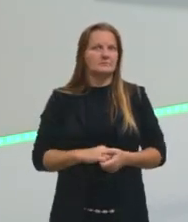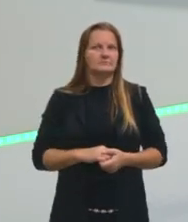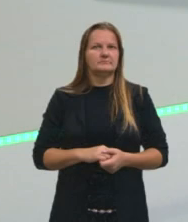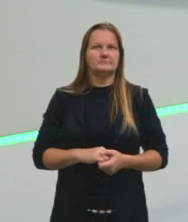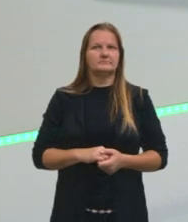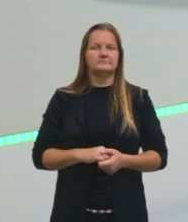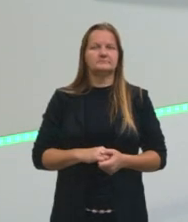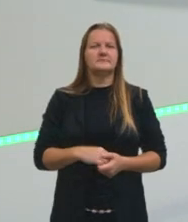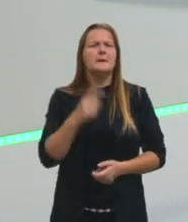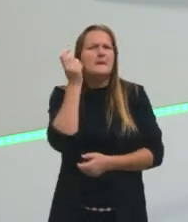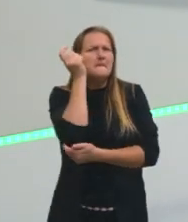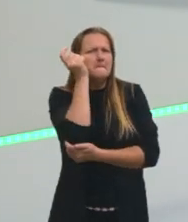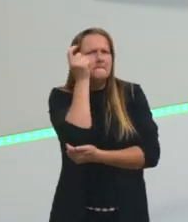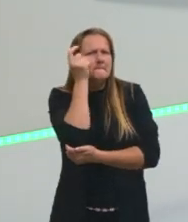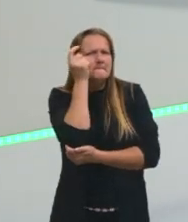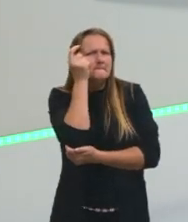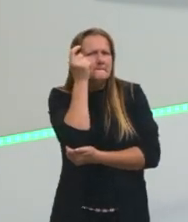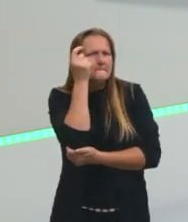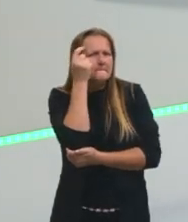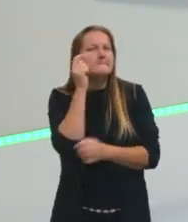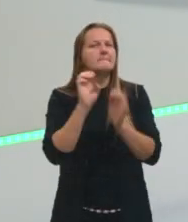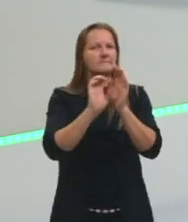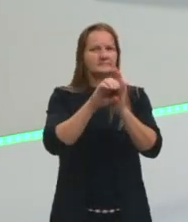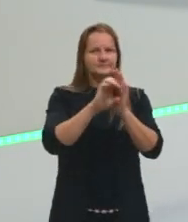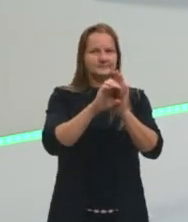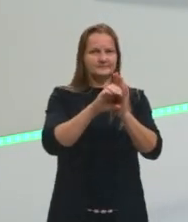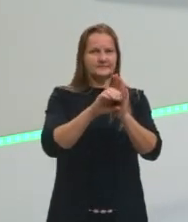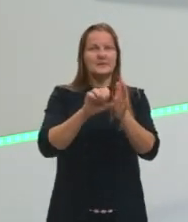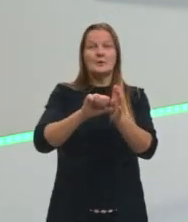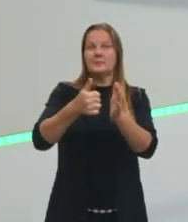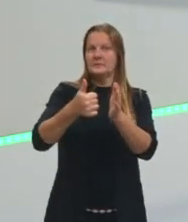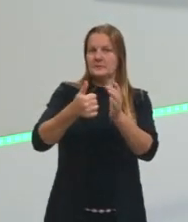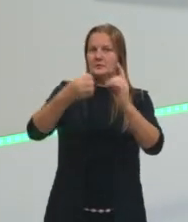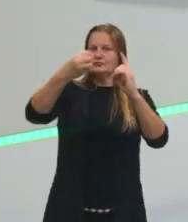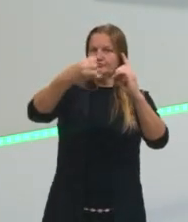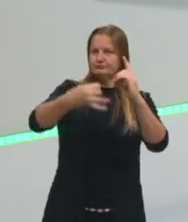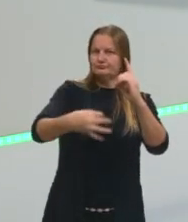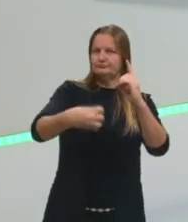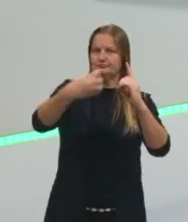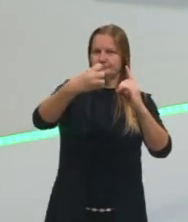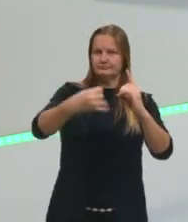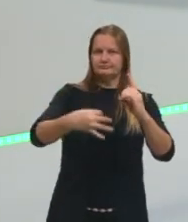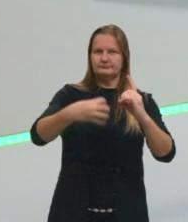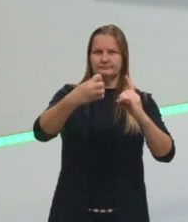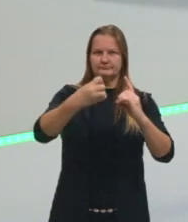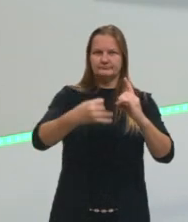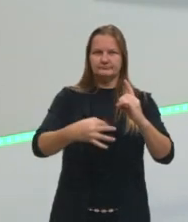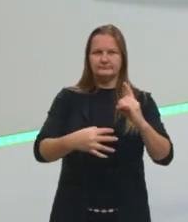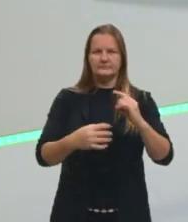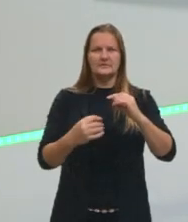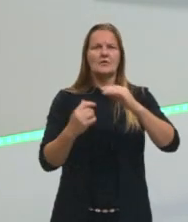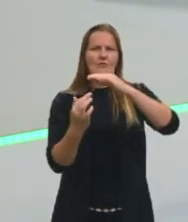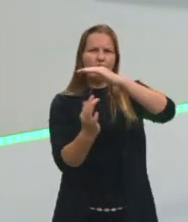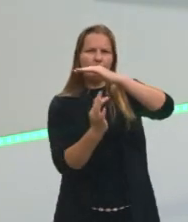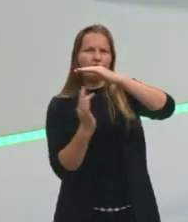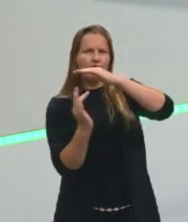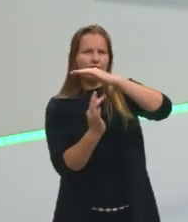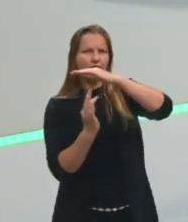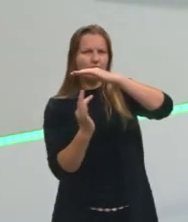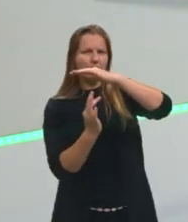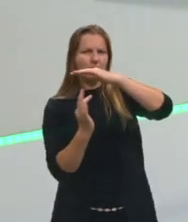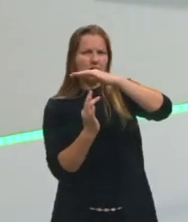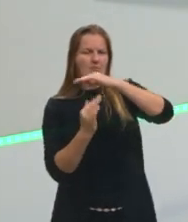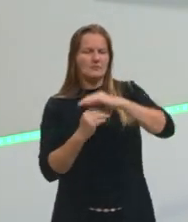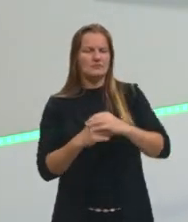Para pensar nesses conceitos, eu vou trazer então primeiro uma definição mais formal do que é a variação